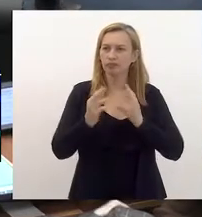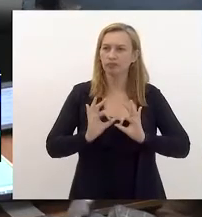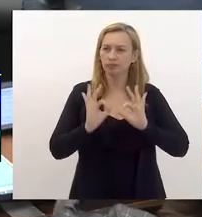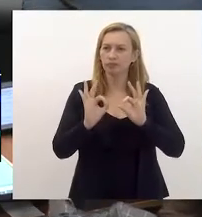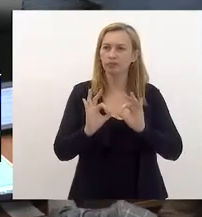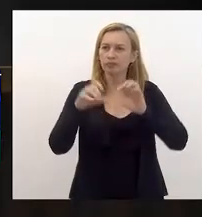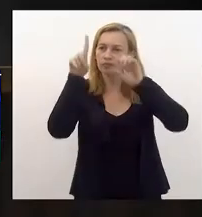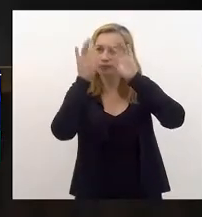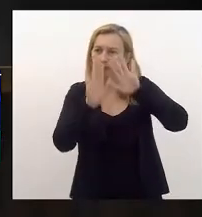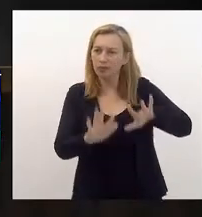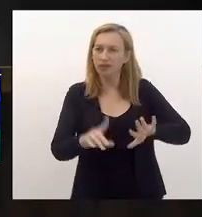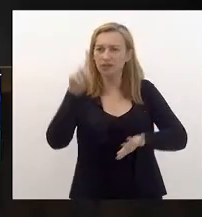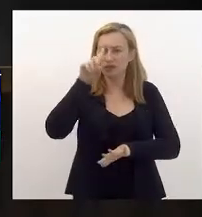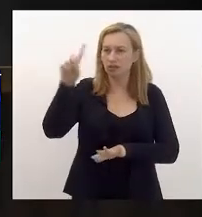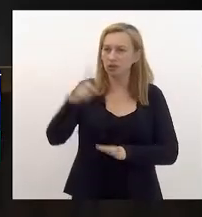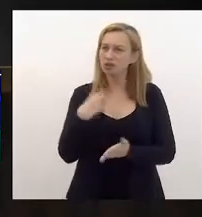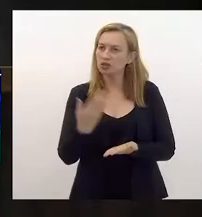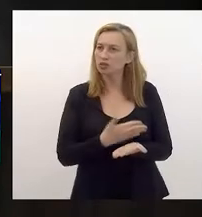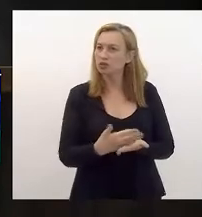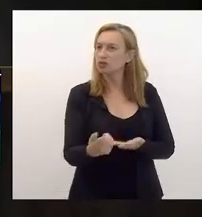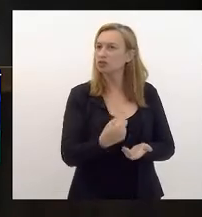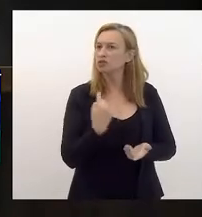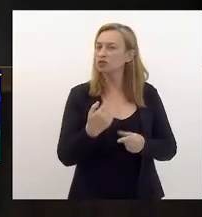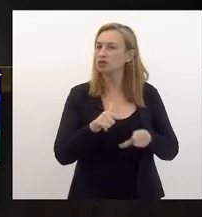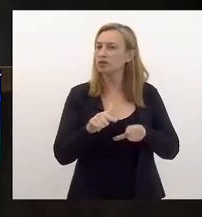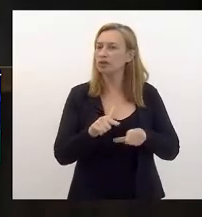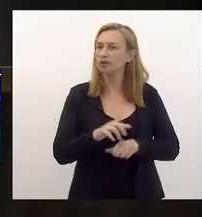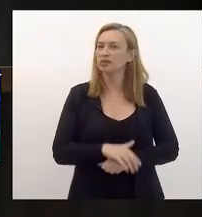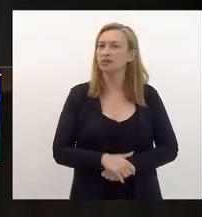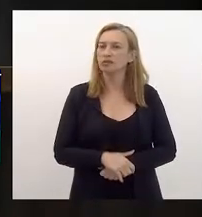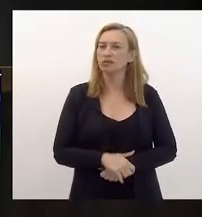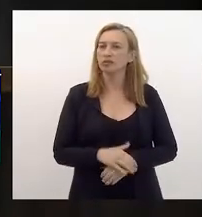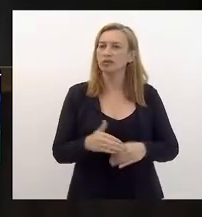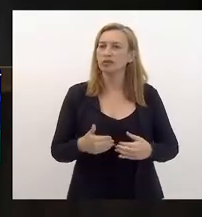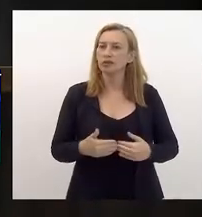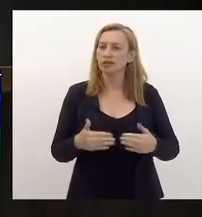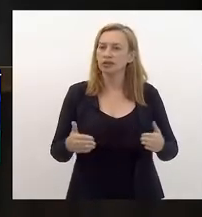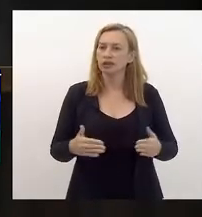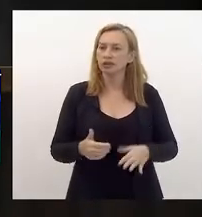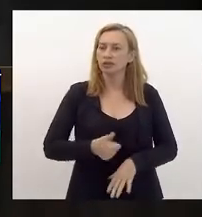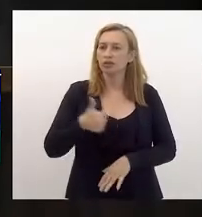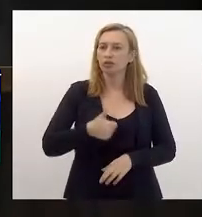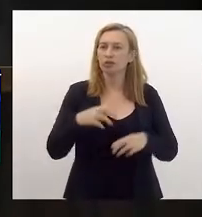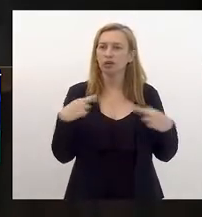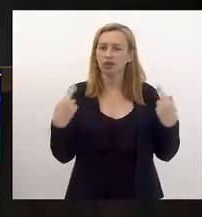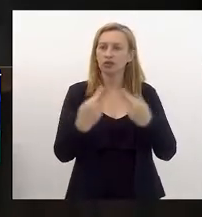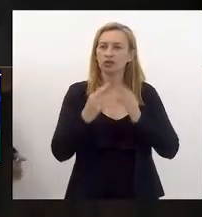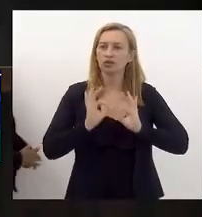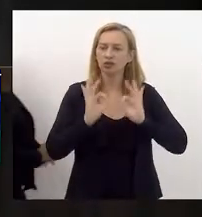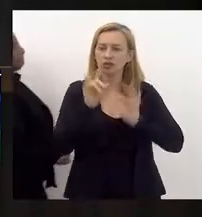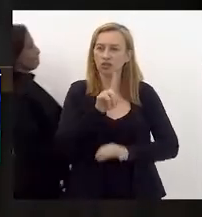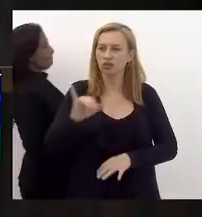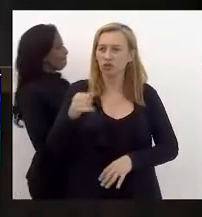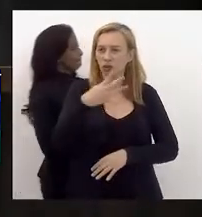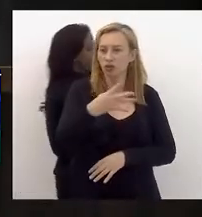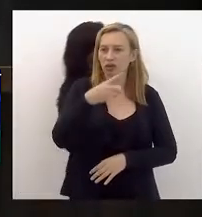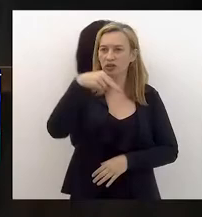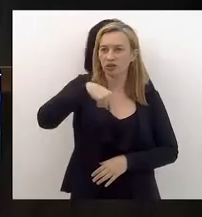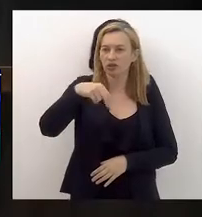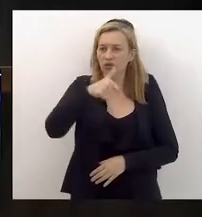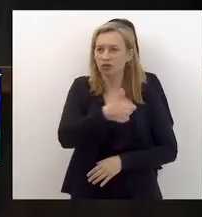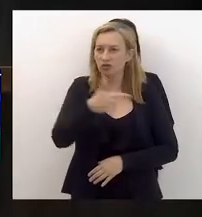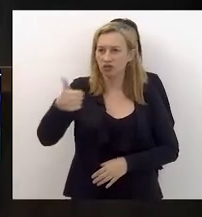Havendo número legal sobre a proteção de Deus, iniciamos os nossos trabalhos. Está aberta a primeira sessão extraordinária do dia 4 de novembro de